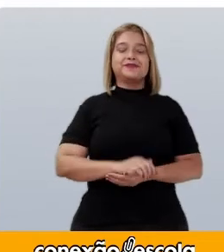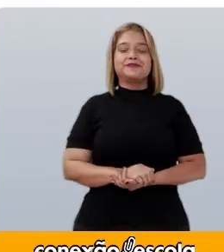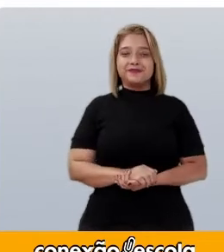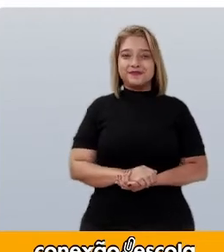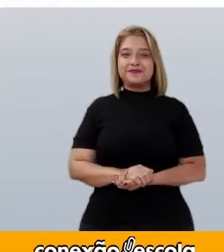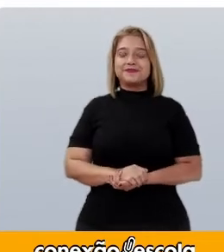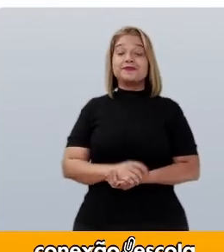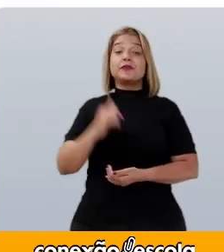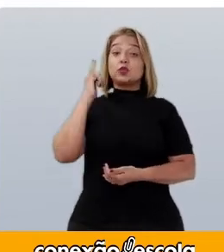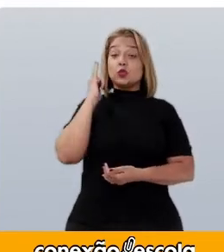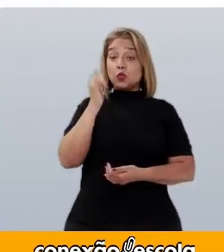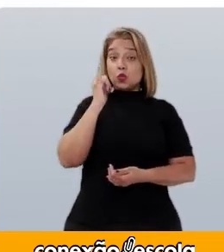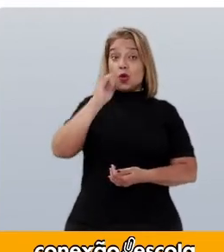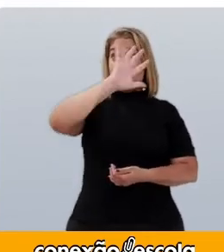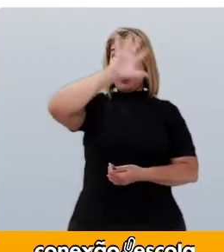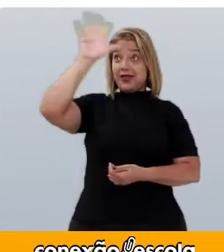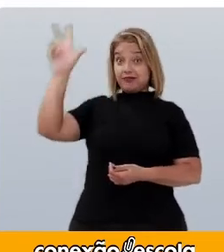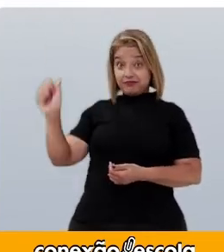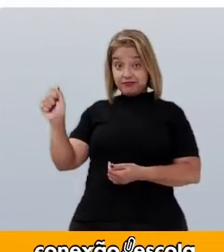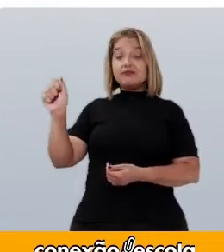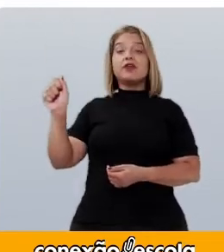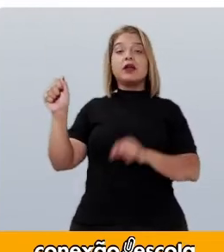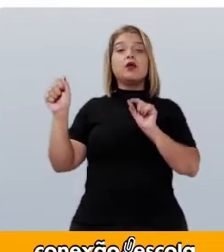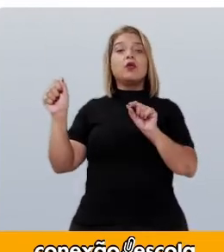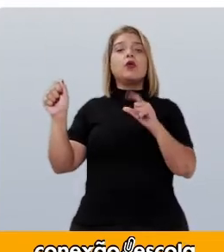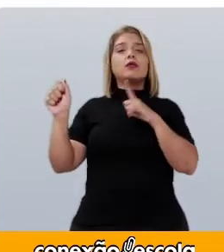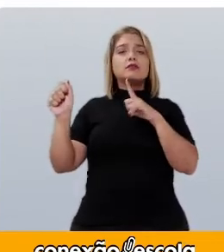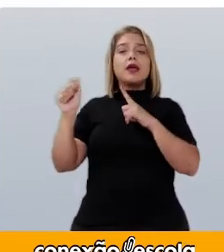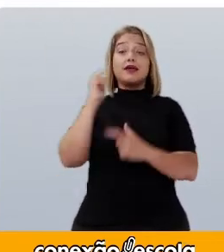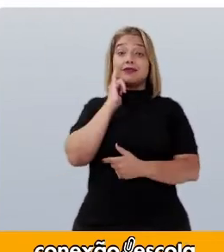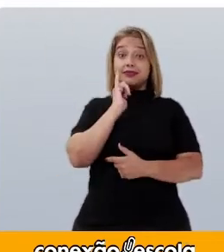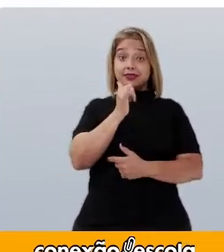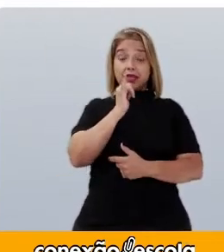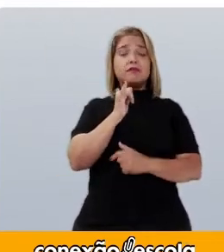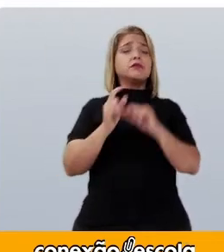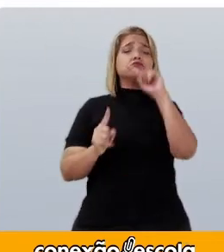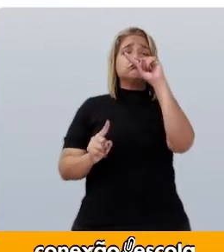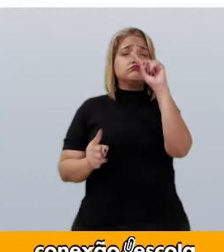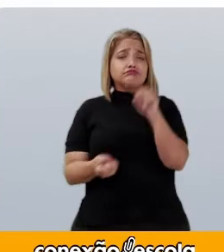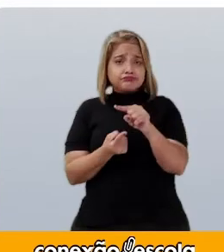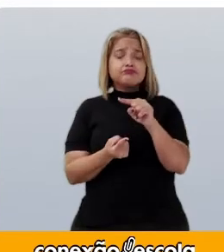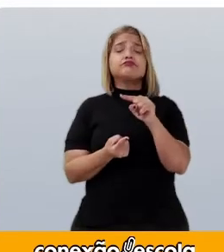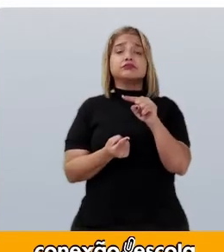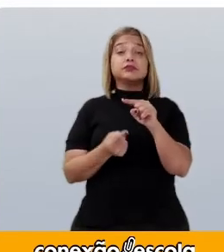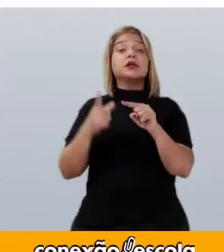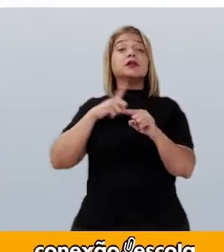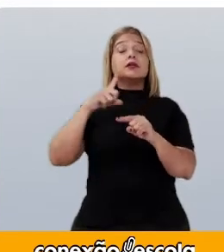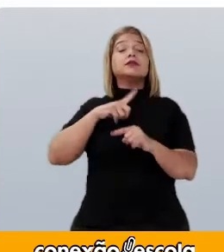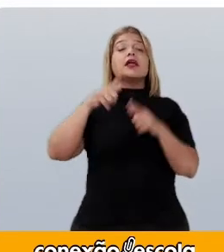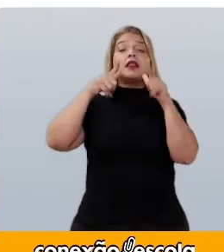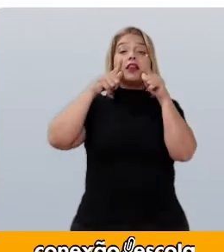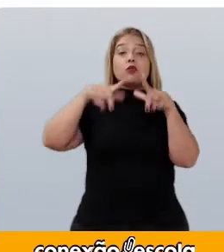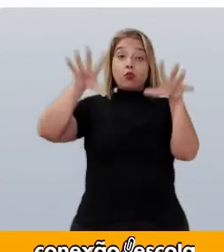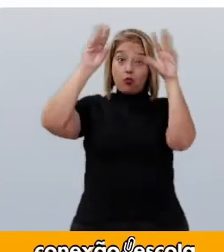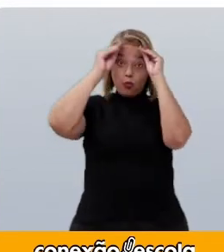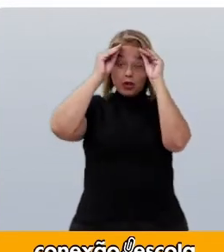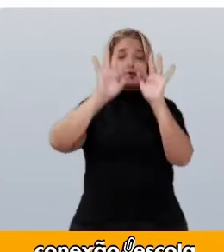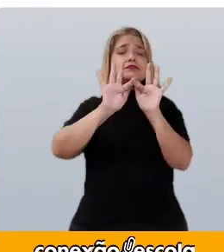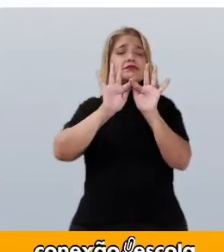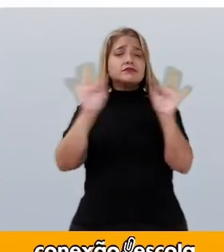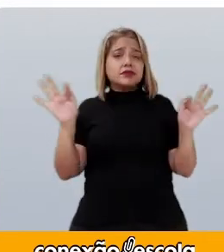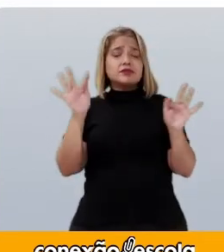Os contos africanos são narrativas curtas e com linguagem simples,